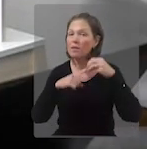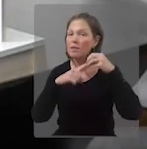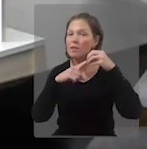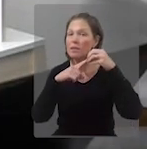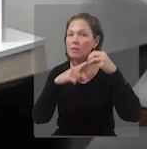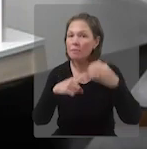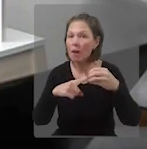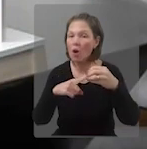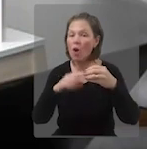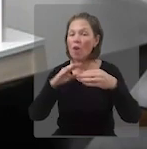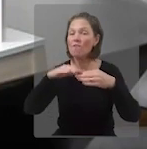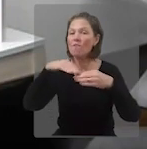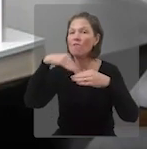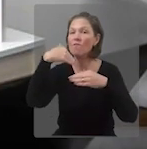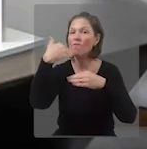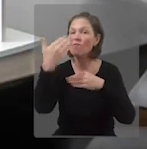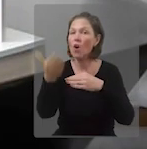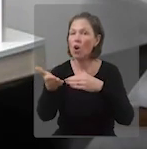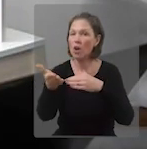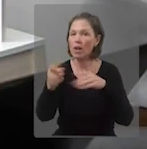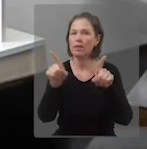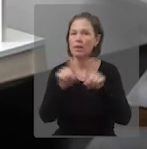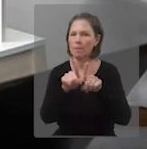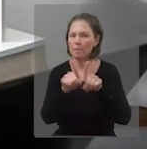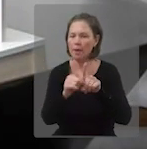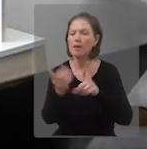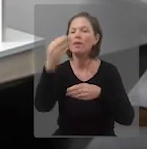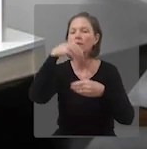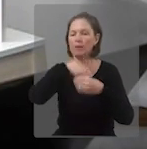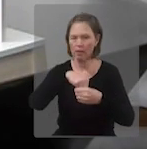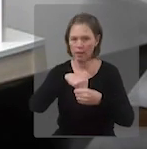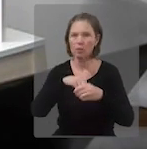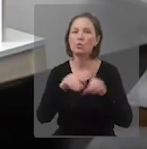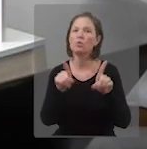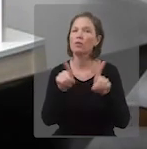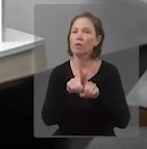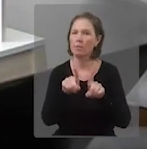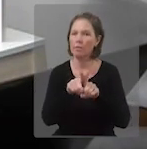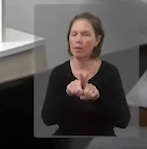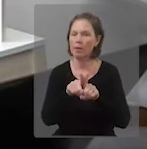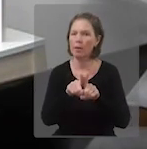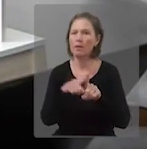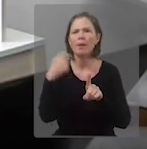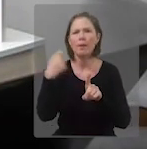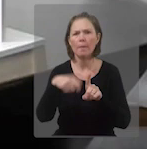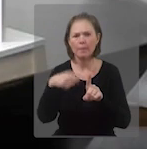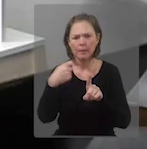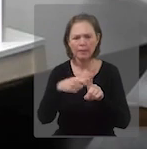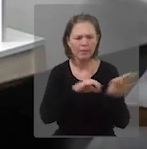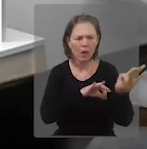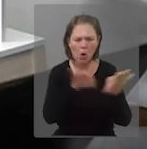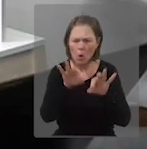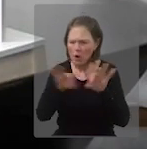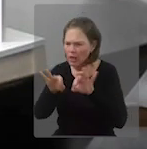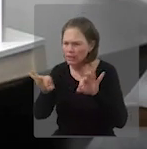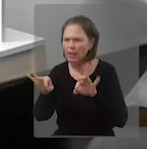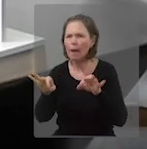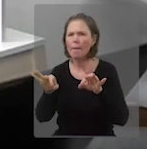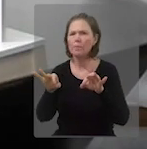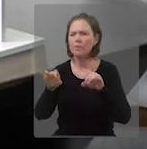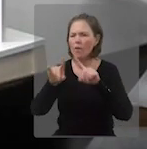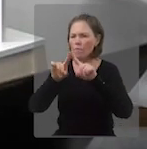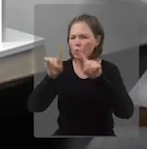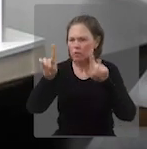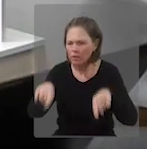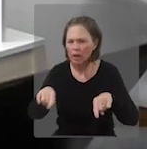pensa muitas vezes a comunicação como algo de dentro para fora, mas internamente. É preciso estar muito alinhado com os seus colaboradores,